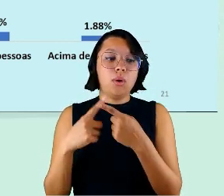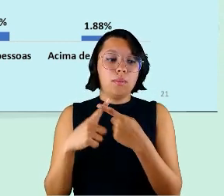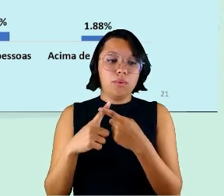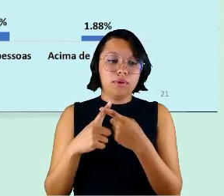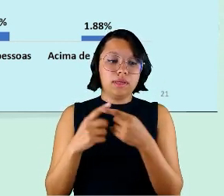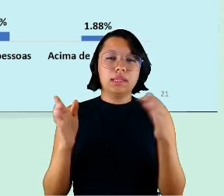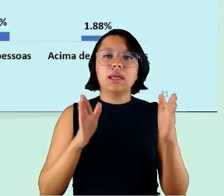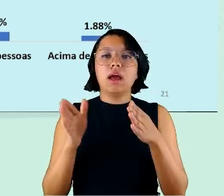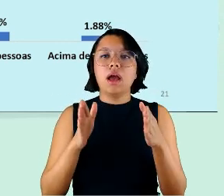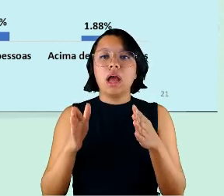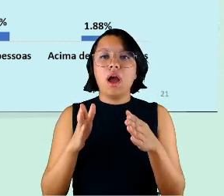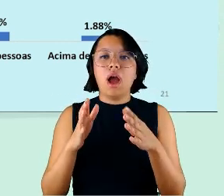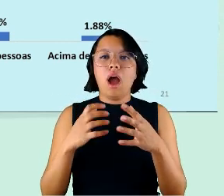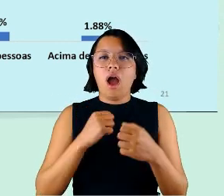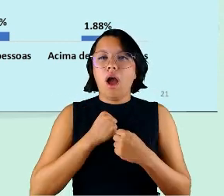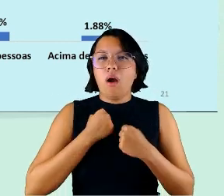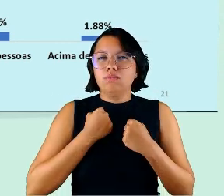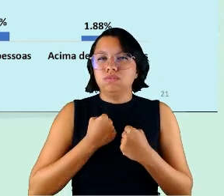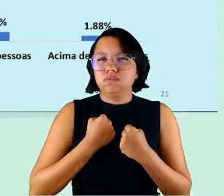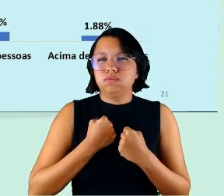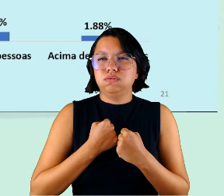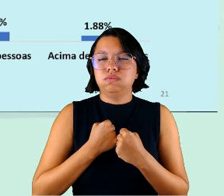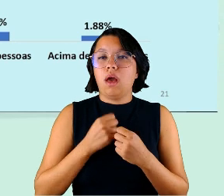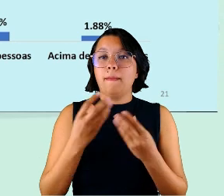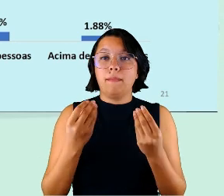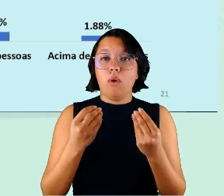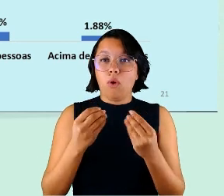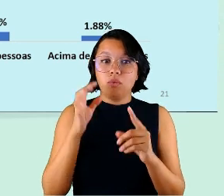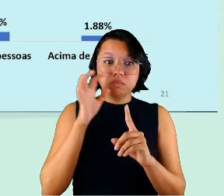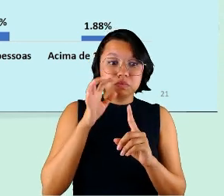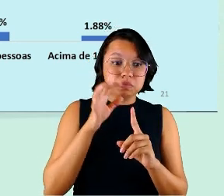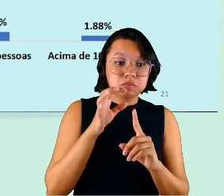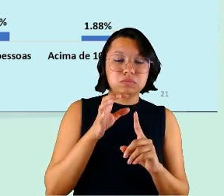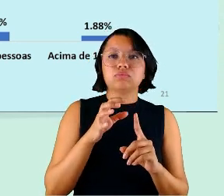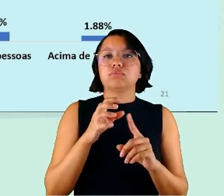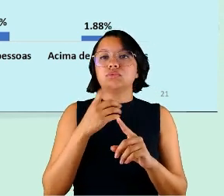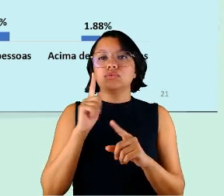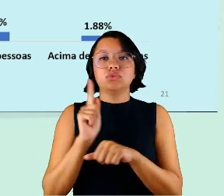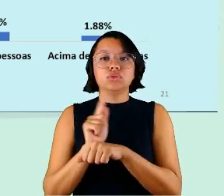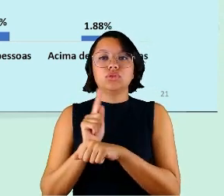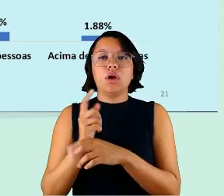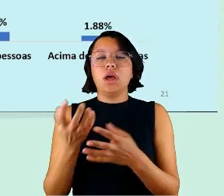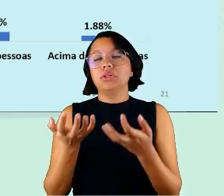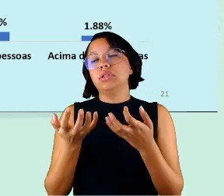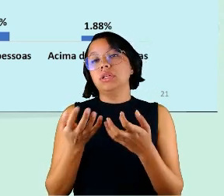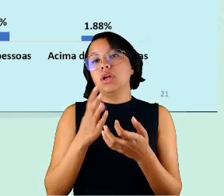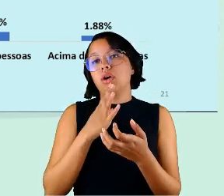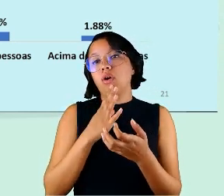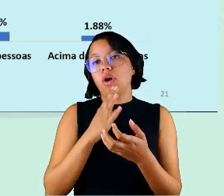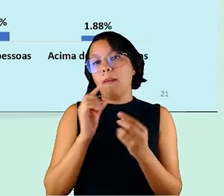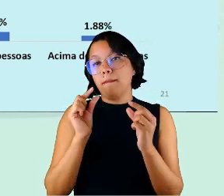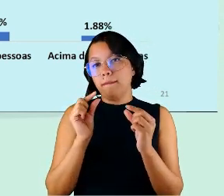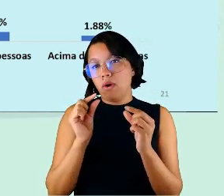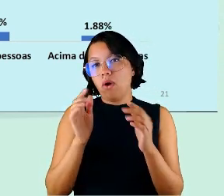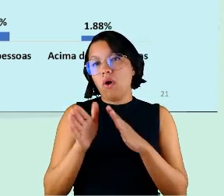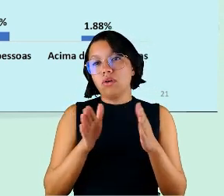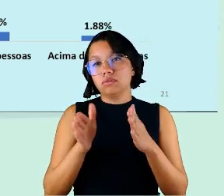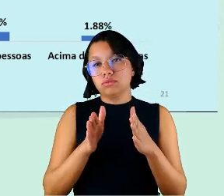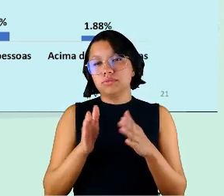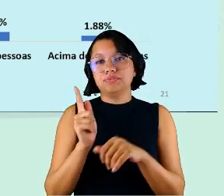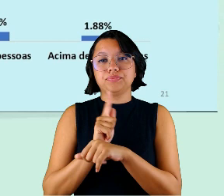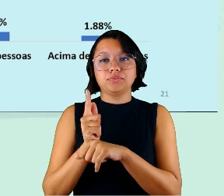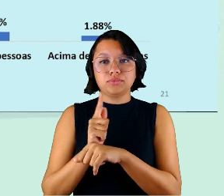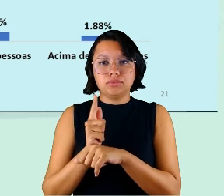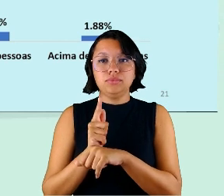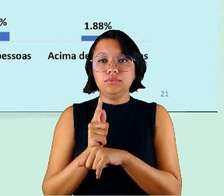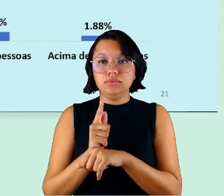naquele momento a pressão era muito grande também dos gestores e a gente queria conhecer um pouquinho a situação né que os gestores